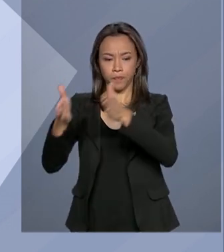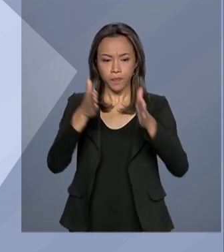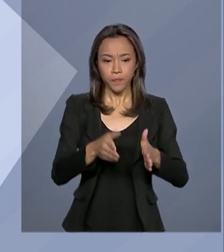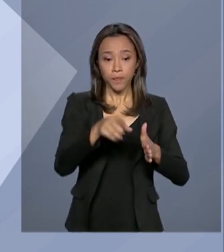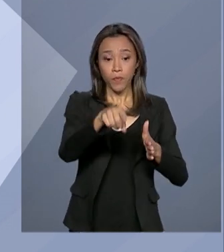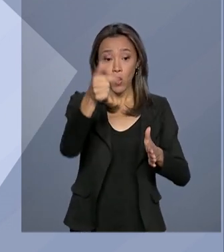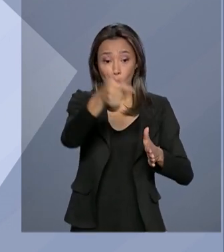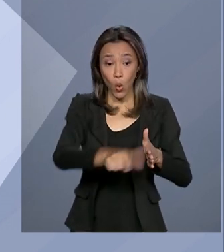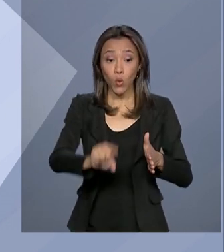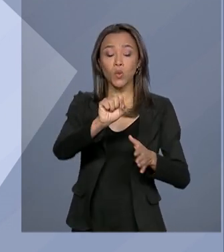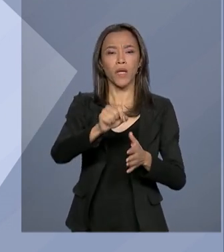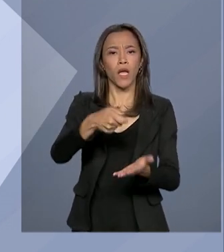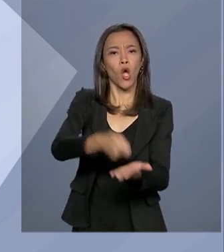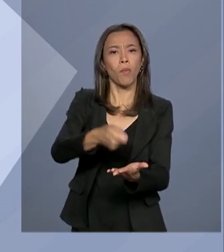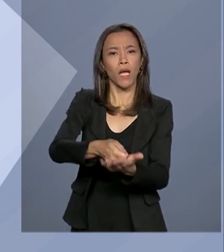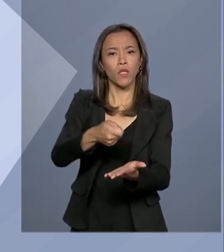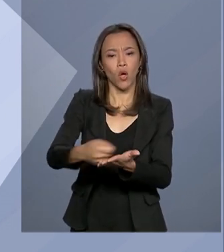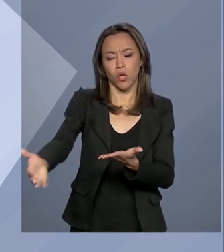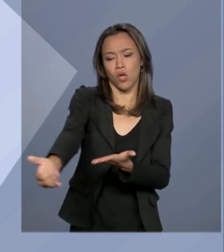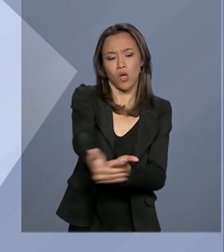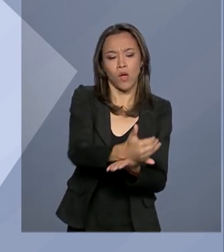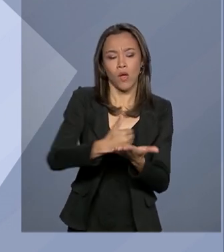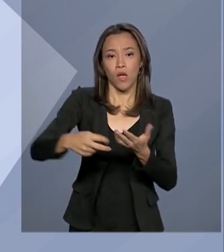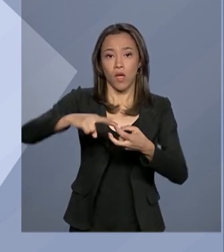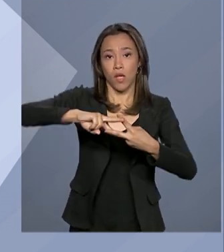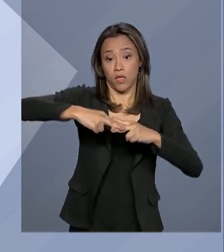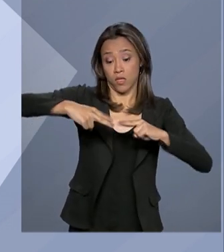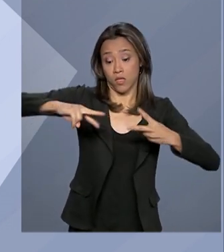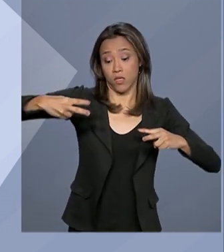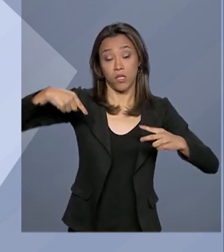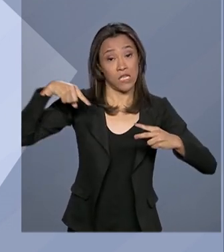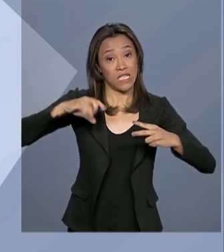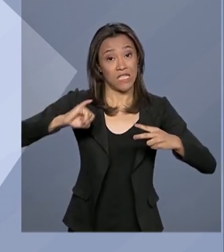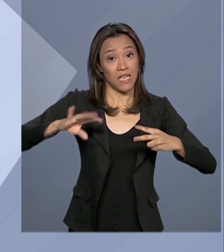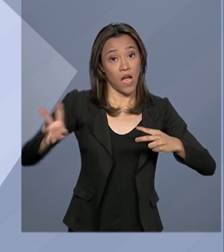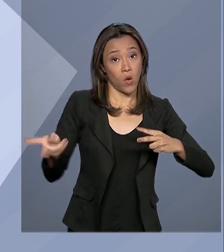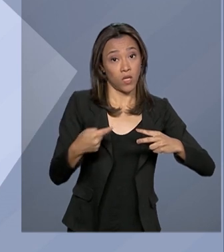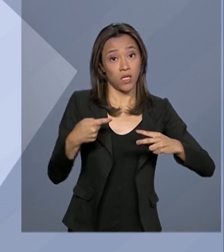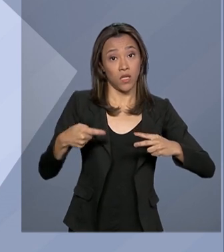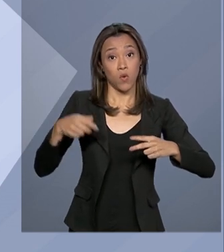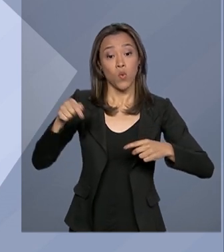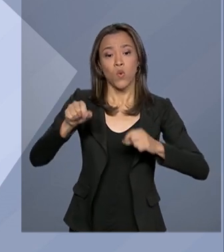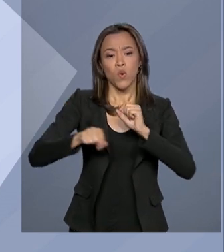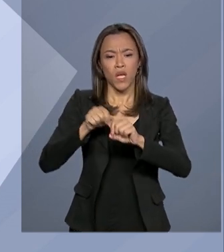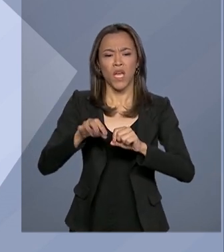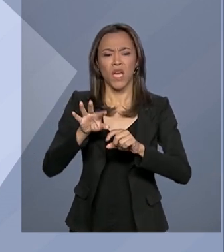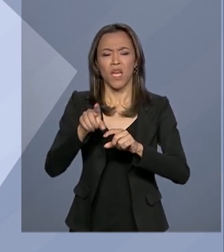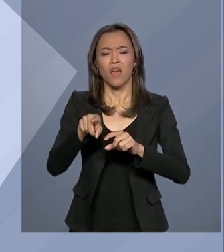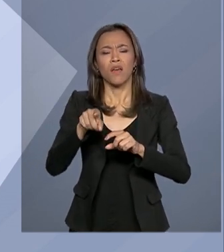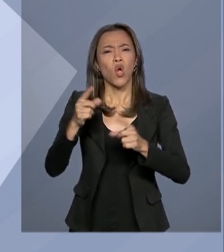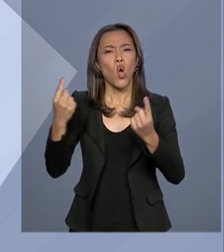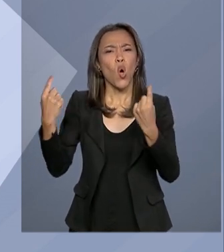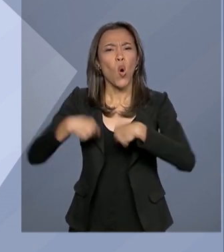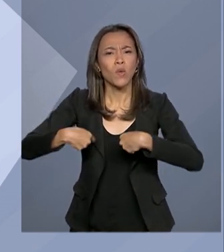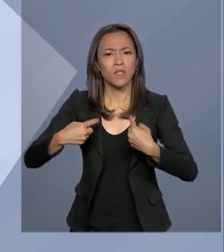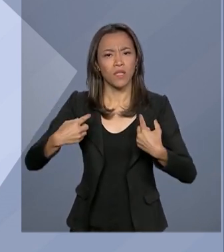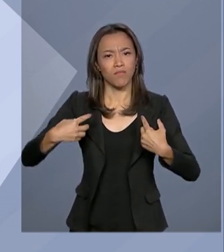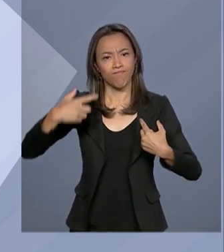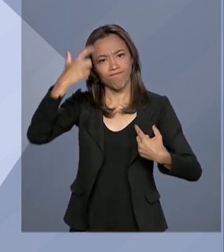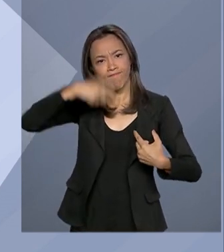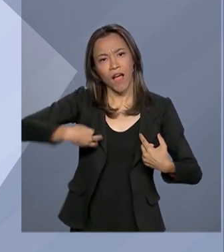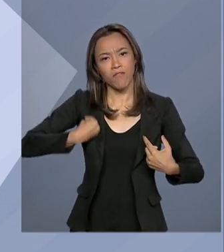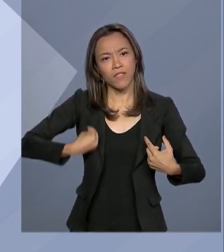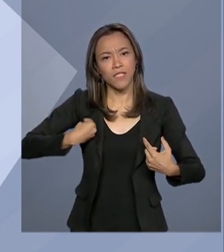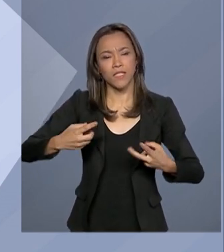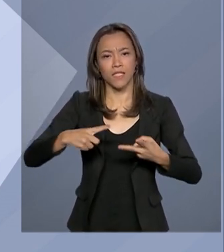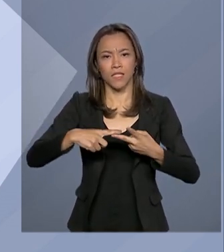previa a coleta obrigatória de material genético apenas nos casos de crimes dolosos praticados contra a vida, a liberdade